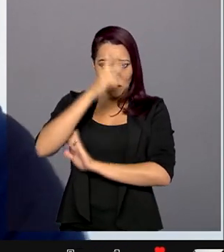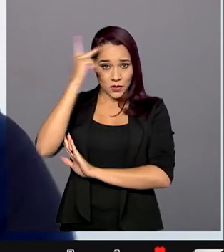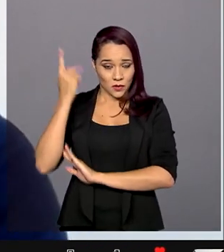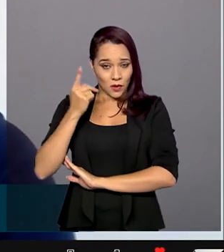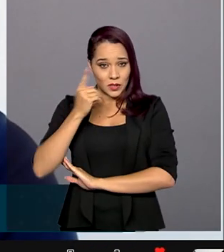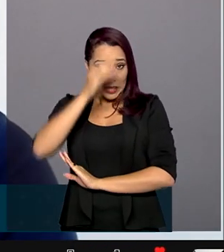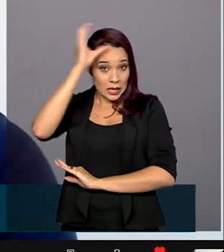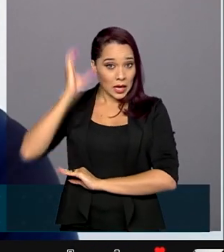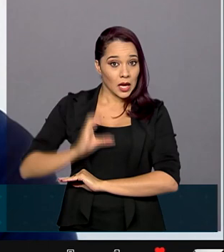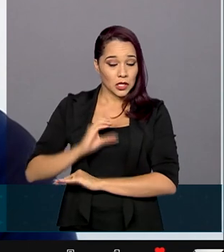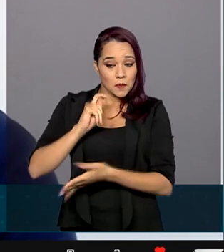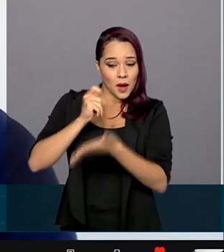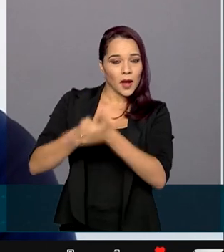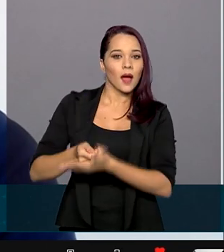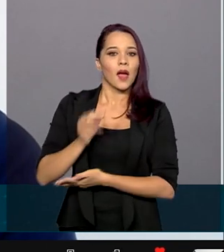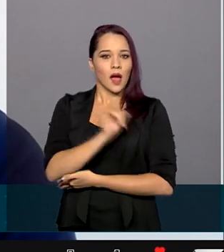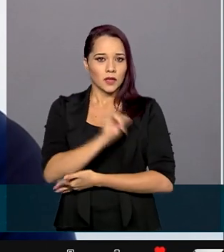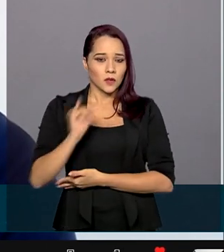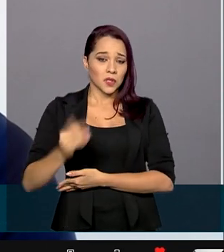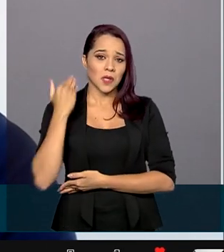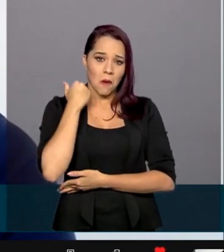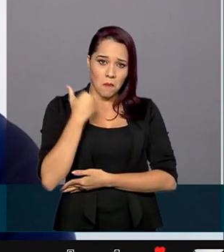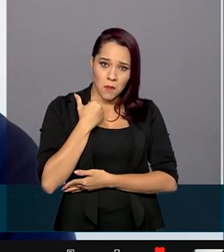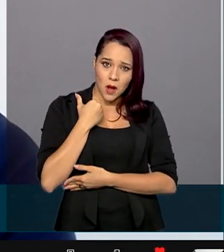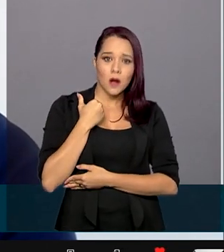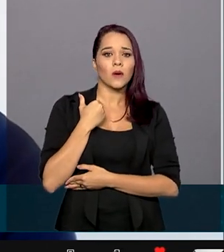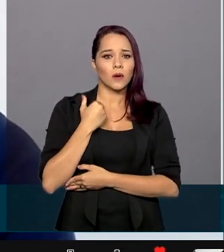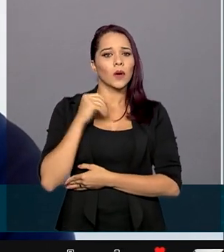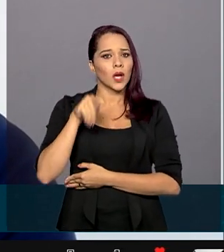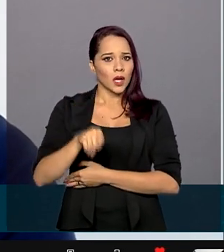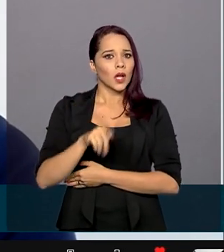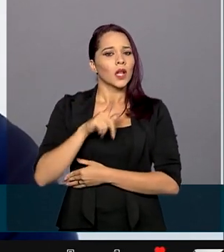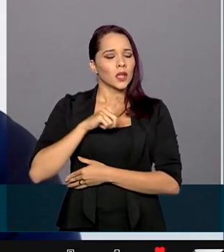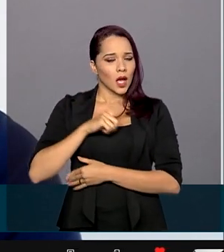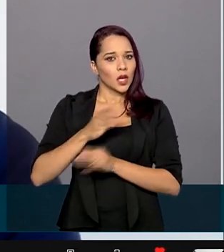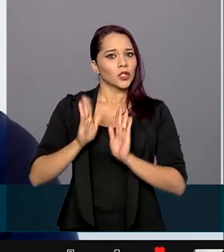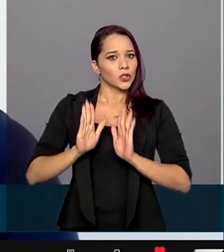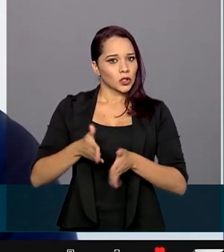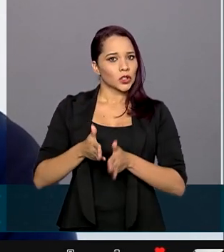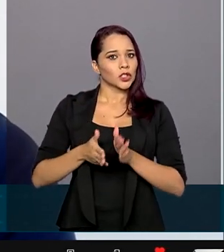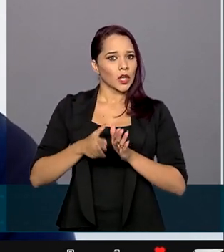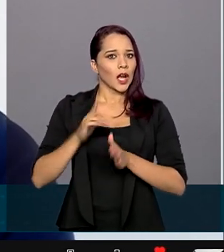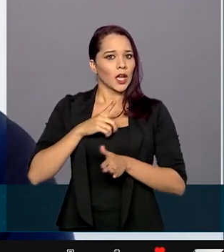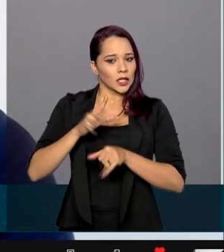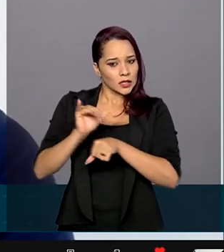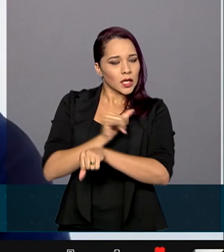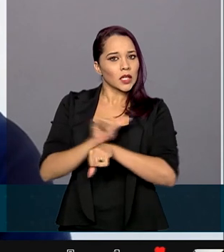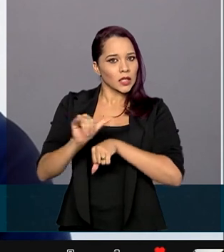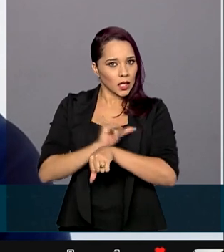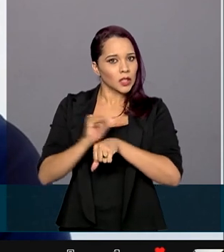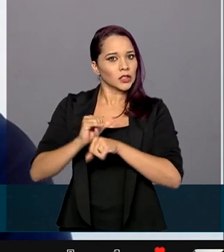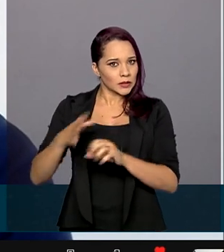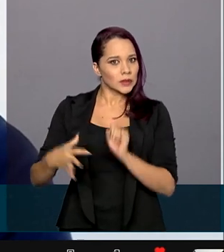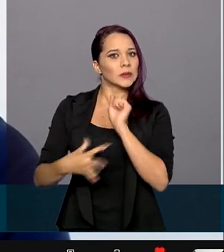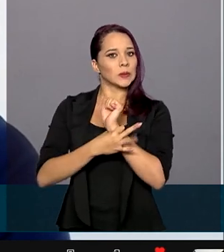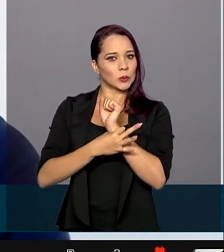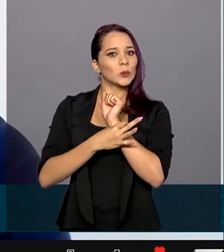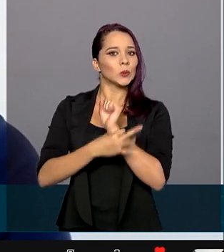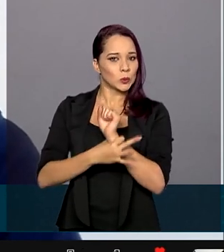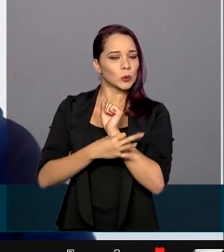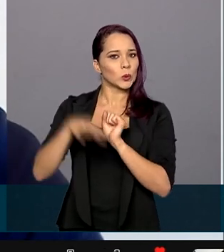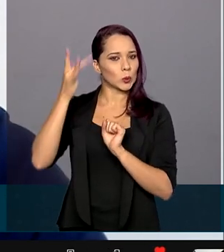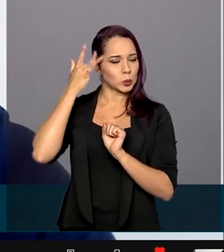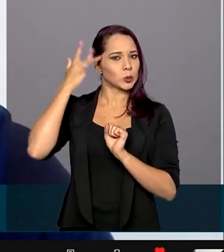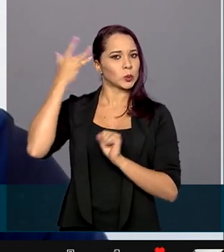dos clientes, as instituições financeiras, as instituições de pagamentos, elas também estão adotando mecanismos muito seguros e muito